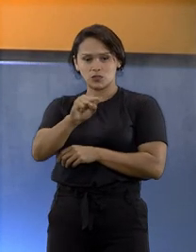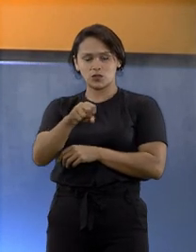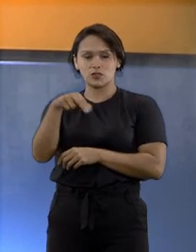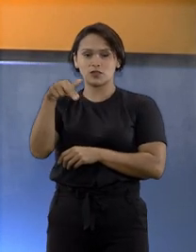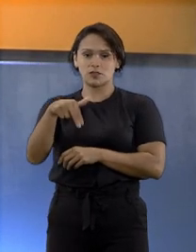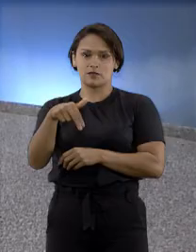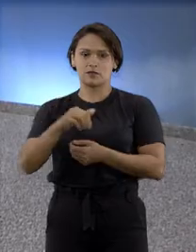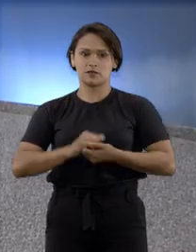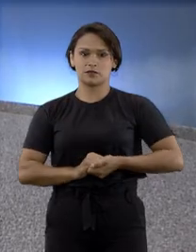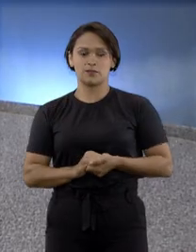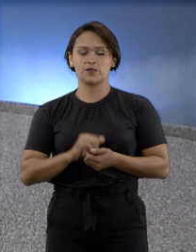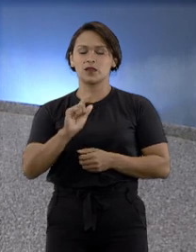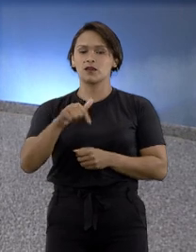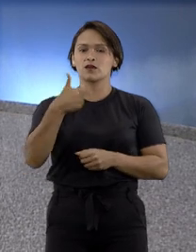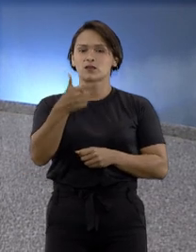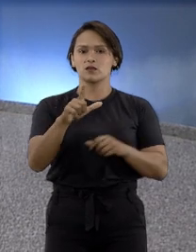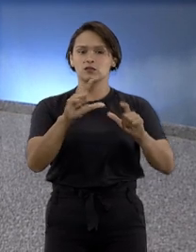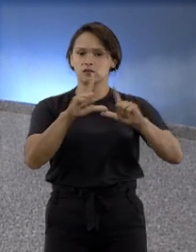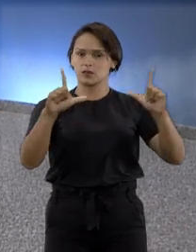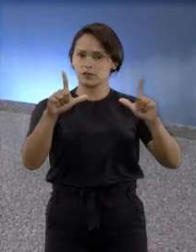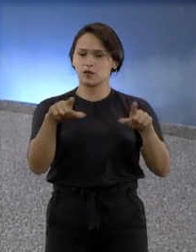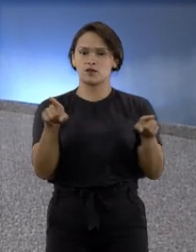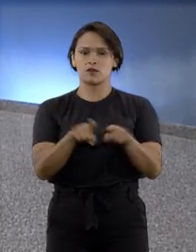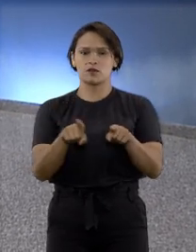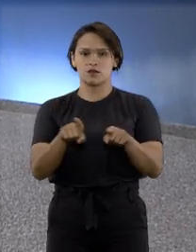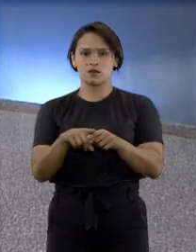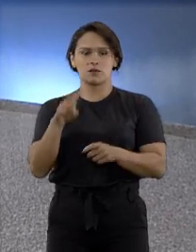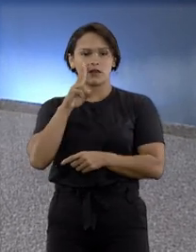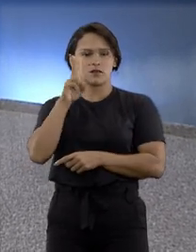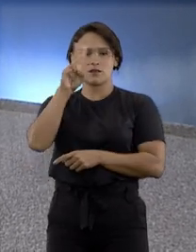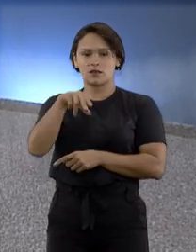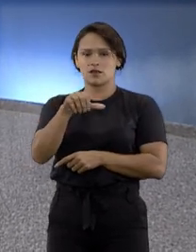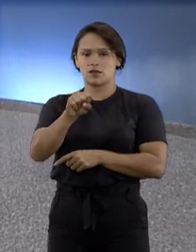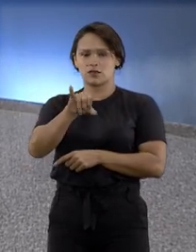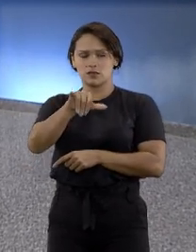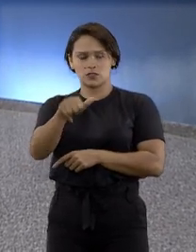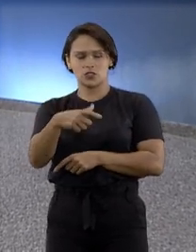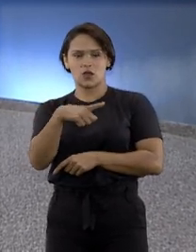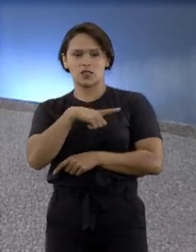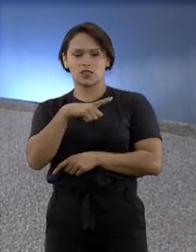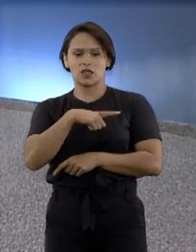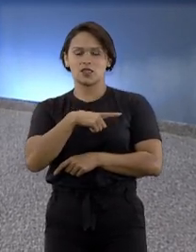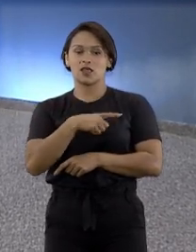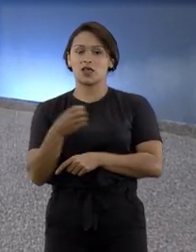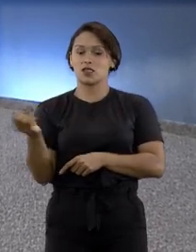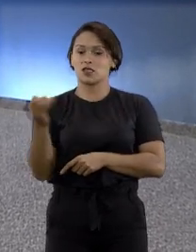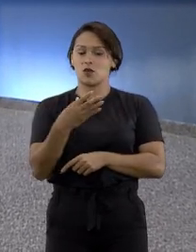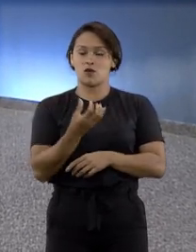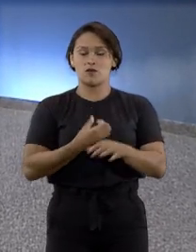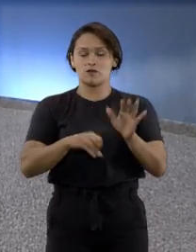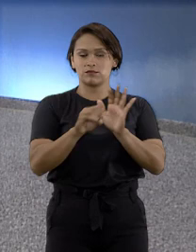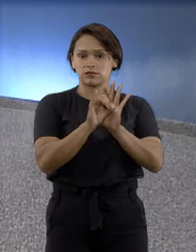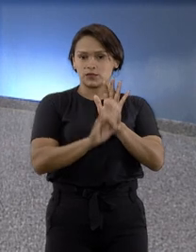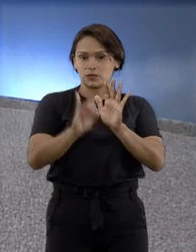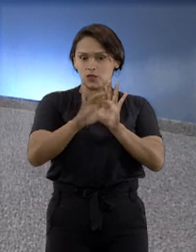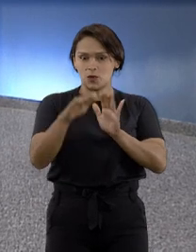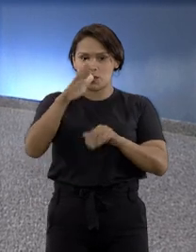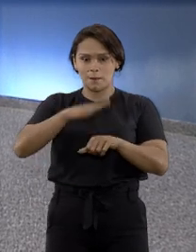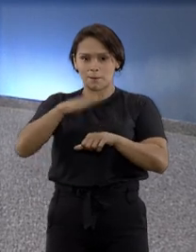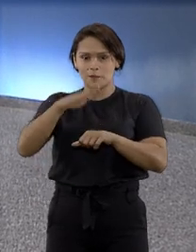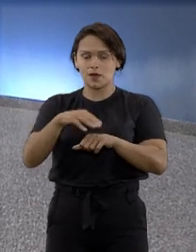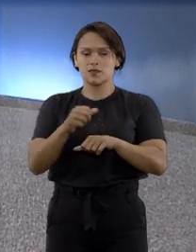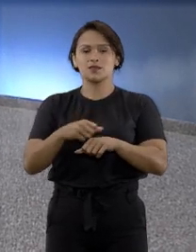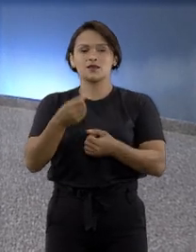novembro. E no próximo bloco você vai ver STJ tem novo ouvidor. E mais! Tribunal lança